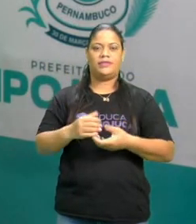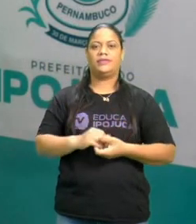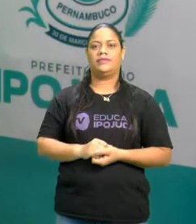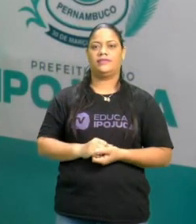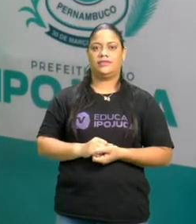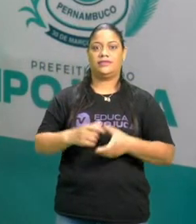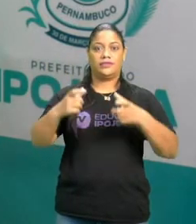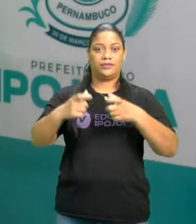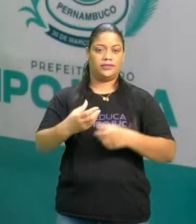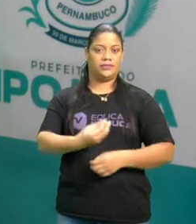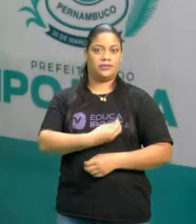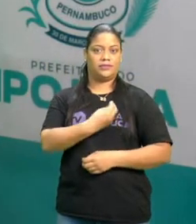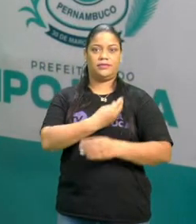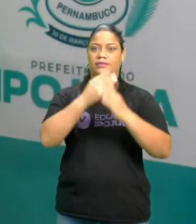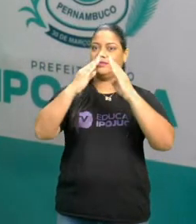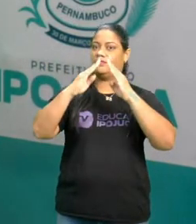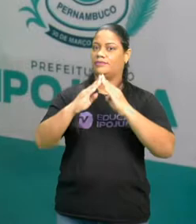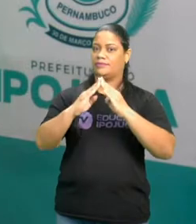moramos.